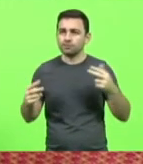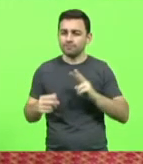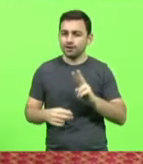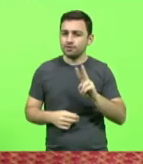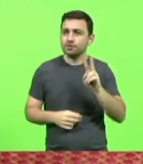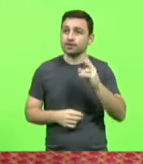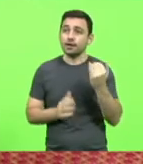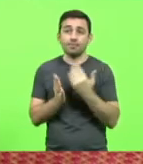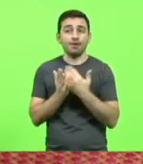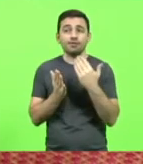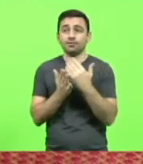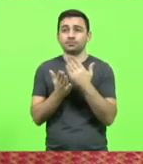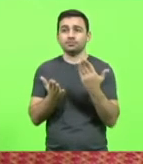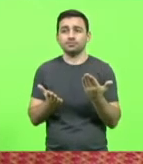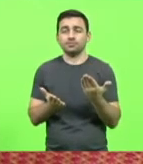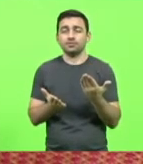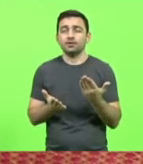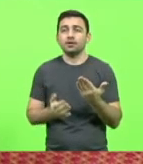A polícia...